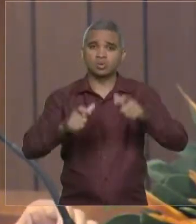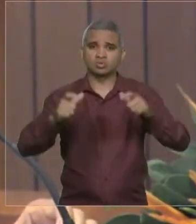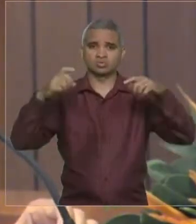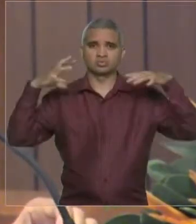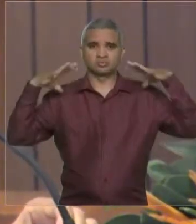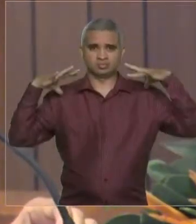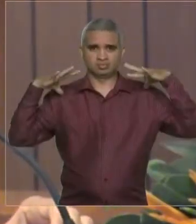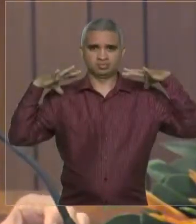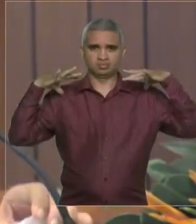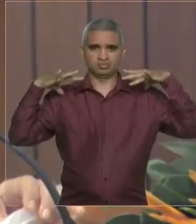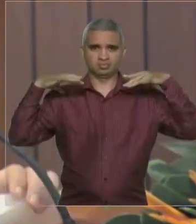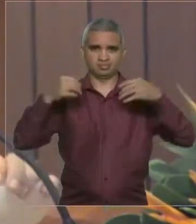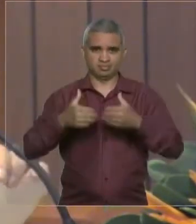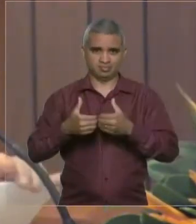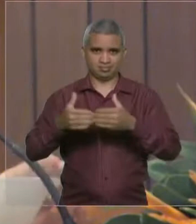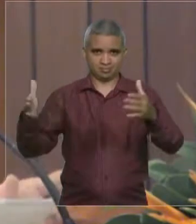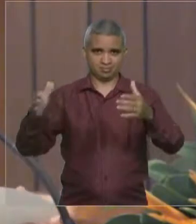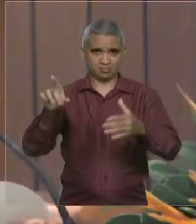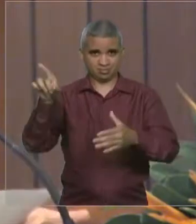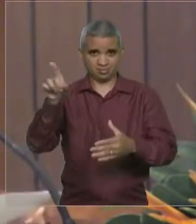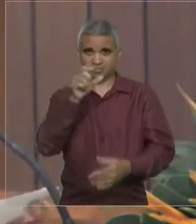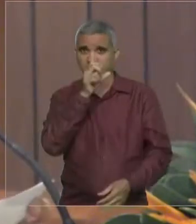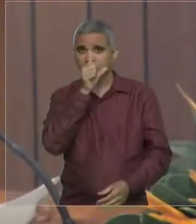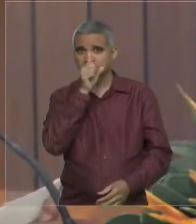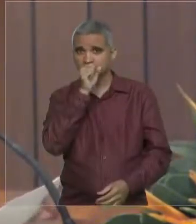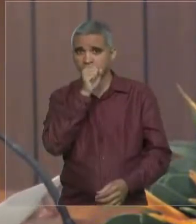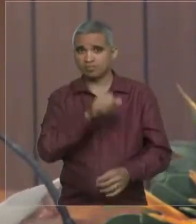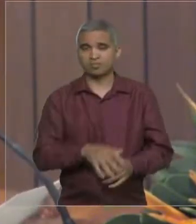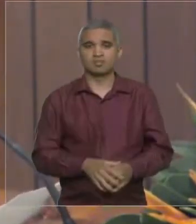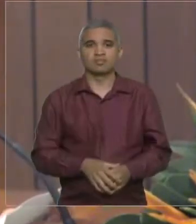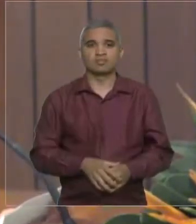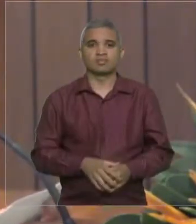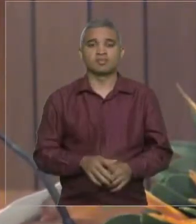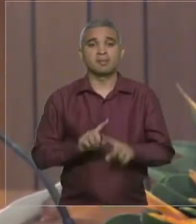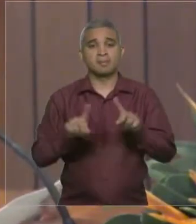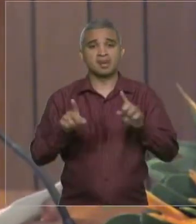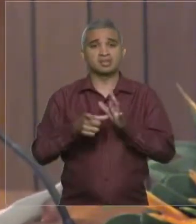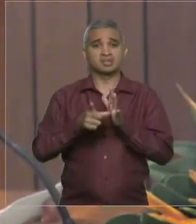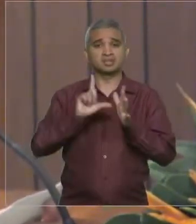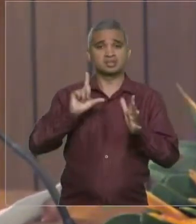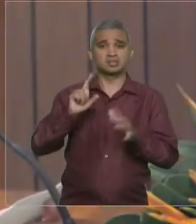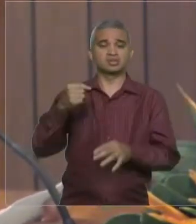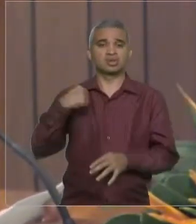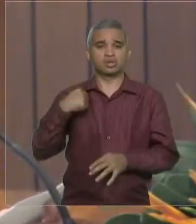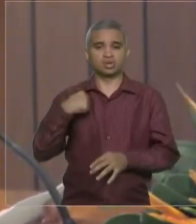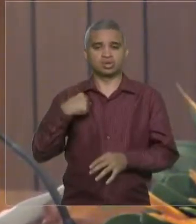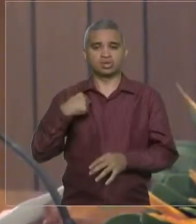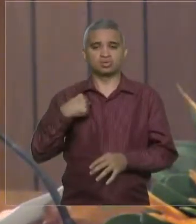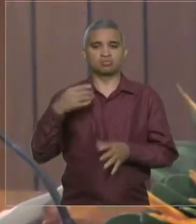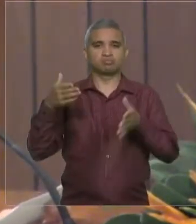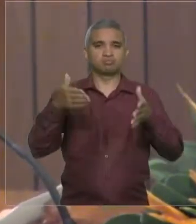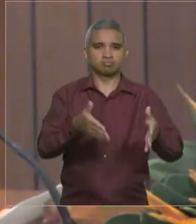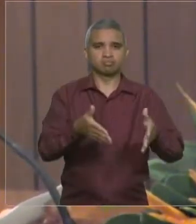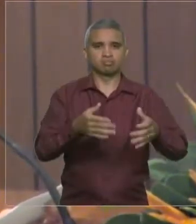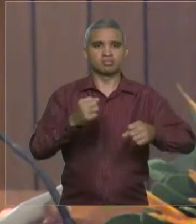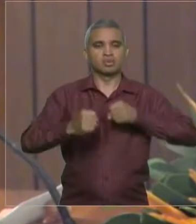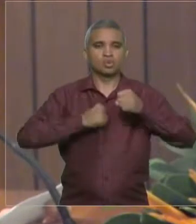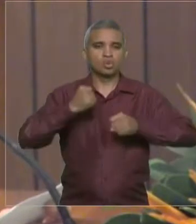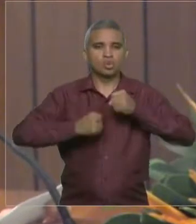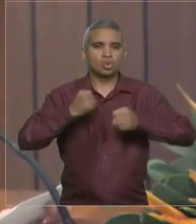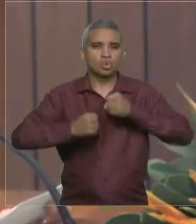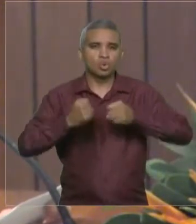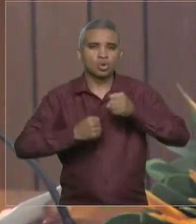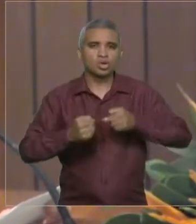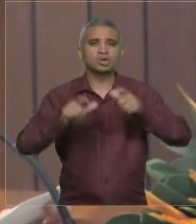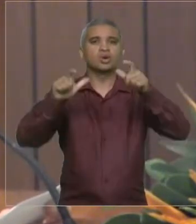eu tive a oportunidade de participar de uma corrida, de uma corrida que aconteceu na litorânea, que